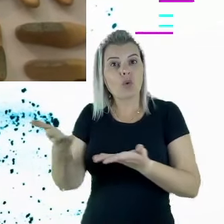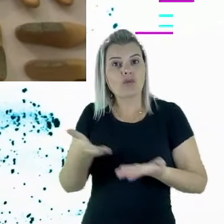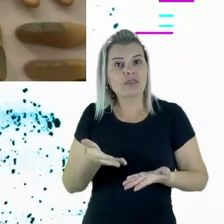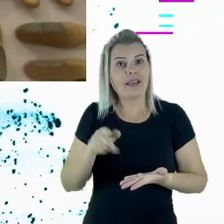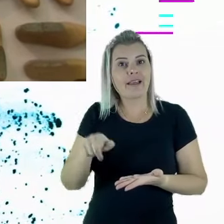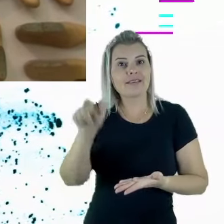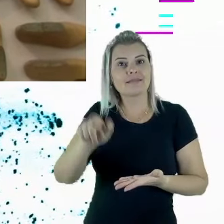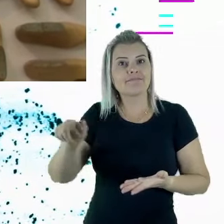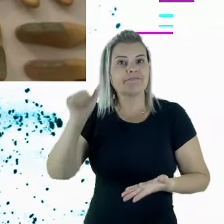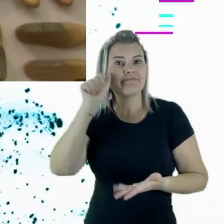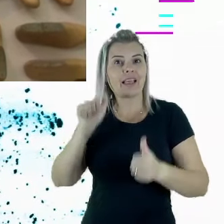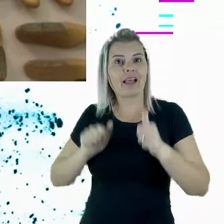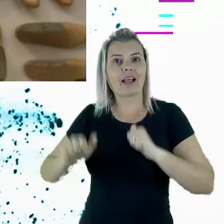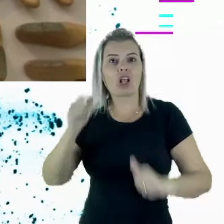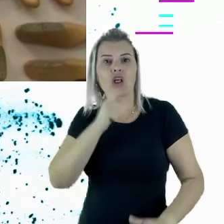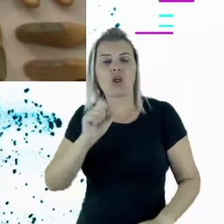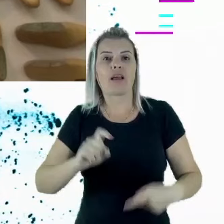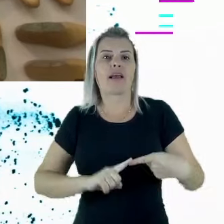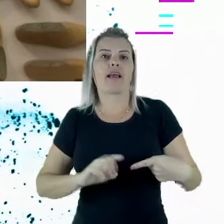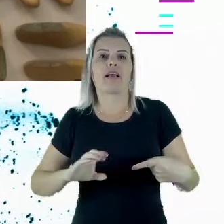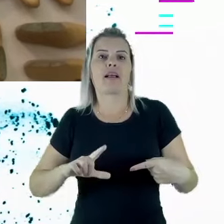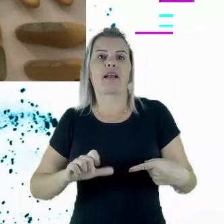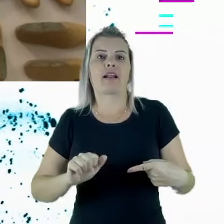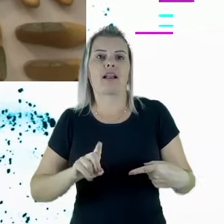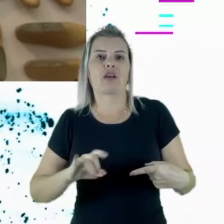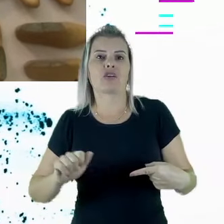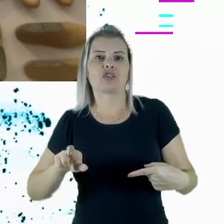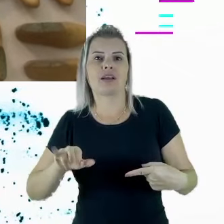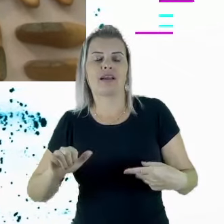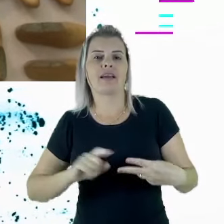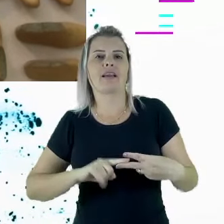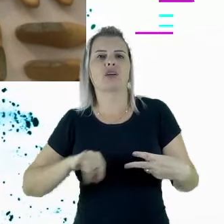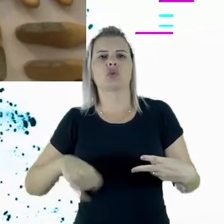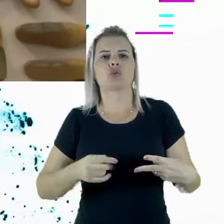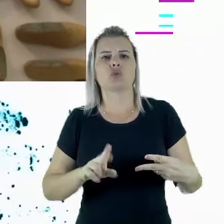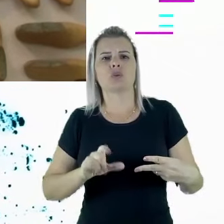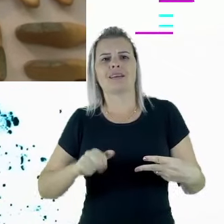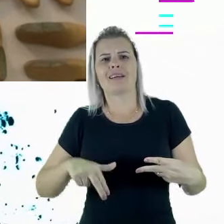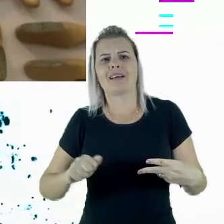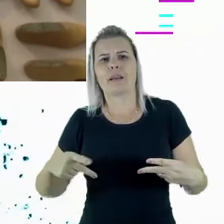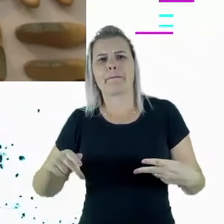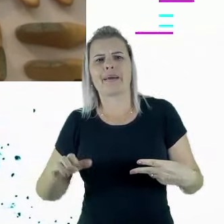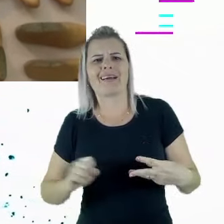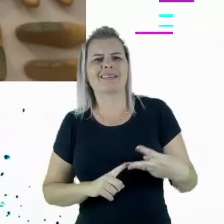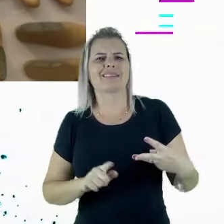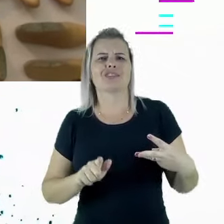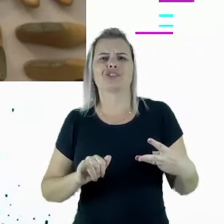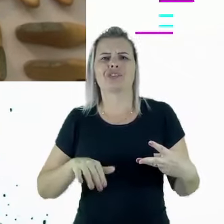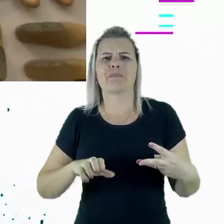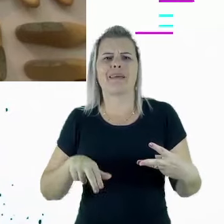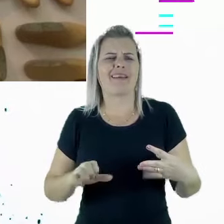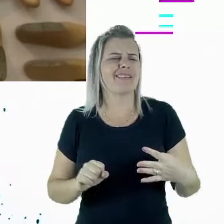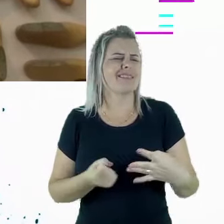as atrizes da novela das oito. A primeira foi a Cláudia Raia, depois teve o Joana Paz, teve todas, se puderem imaginar, era a Gimenez, se todas puderem imaginar,